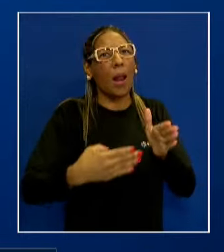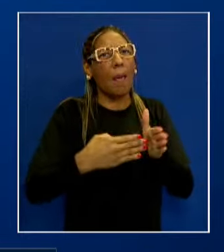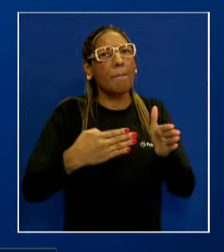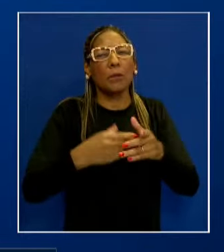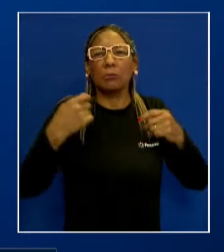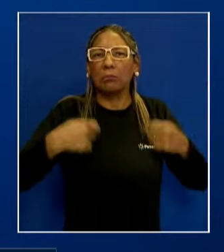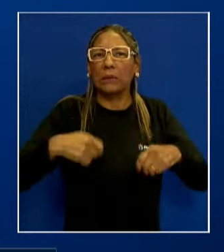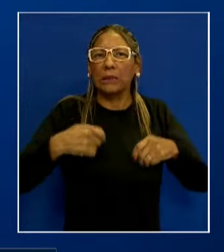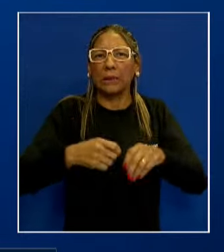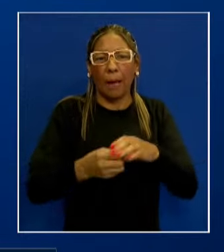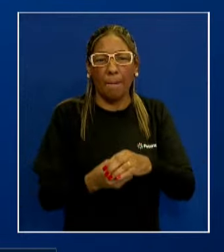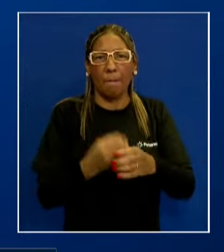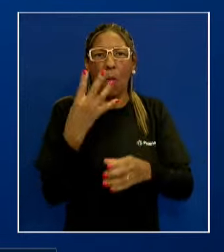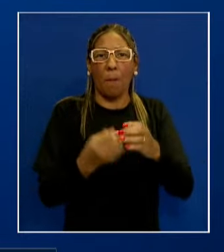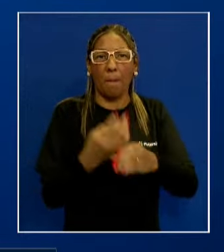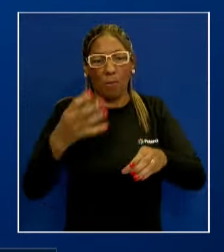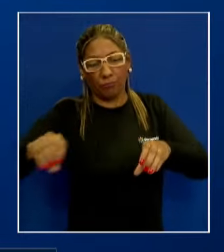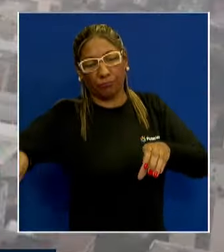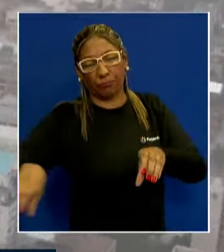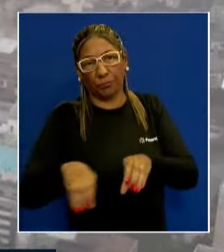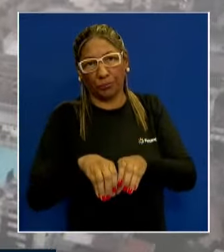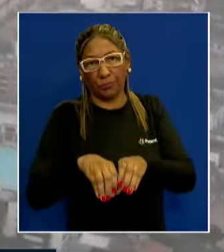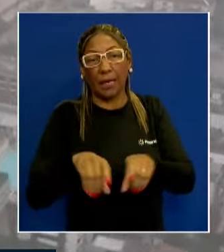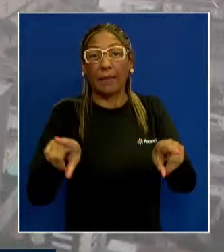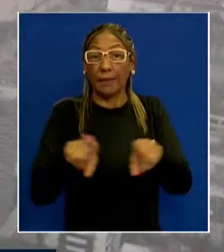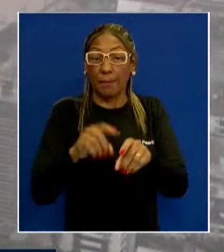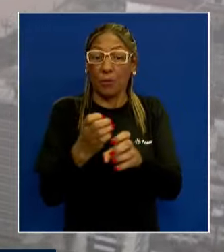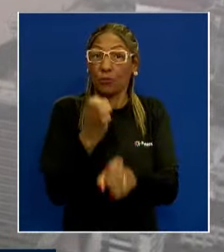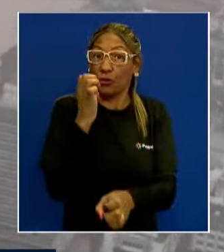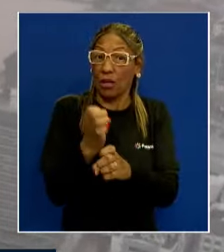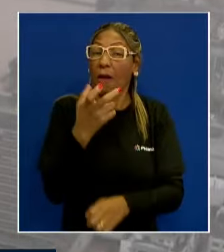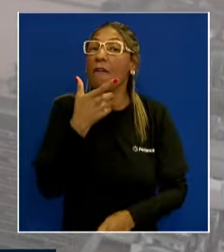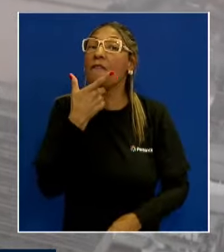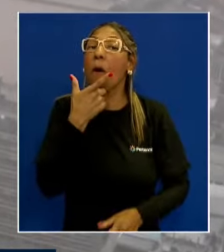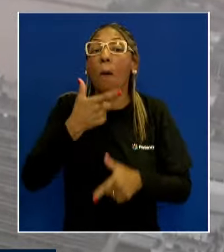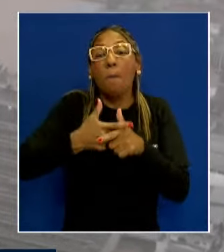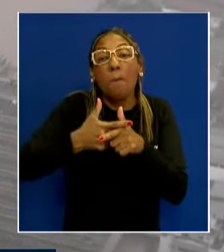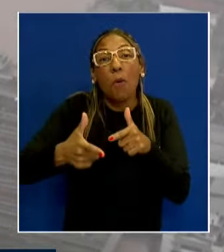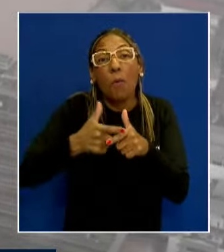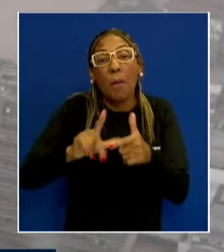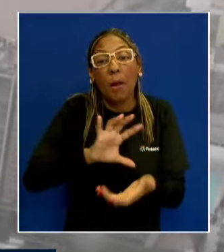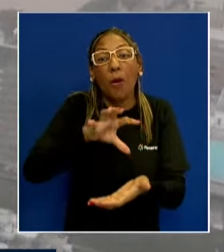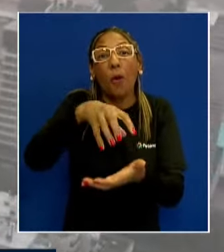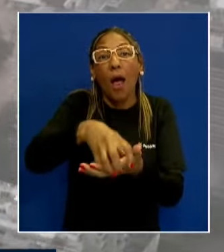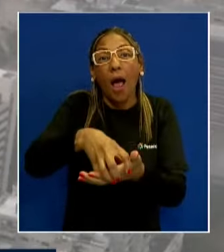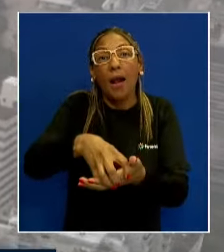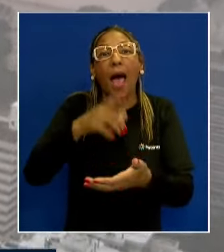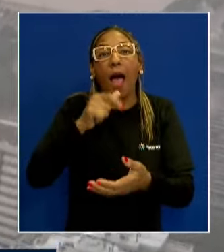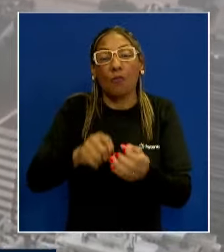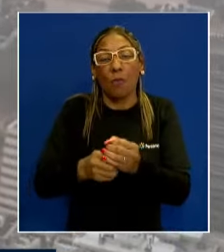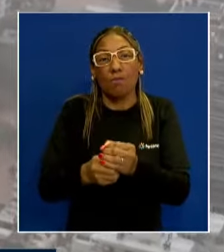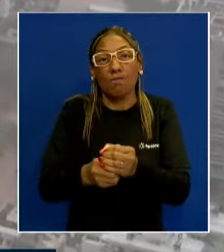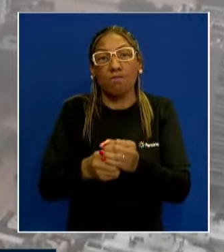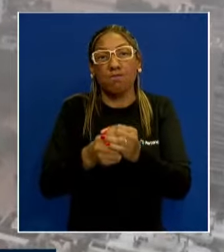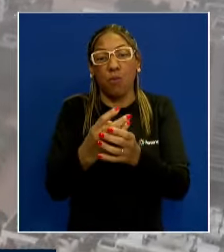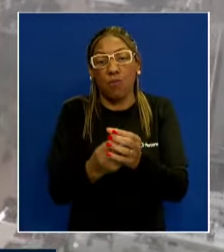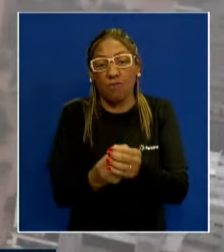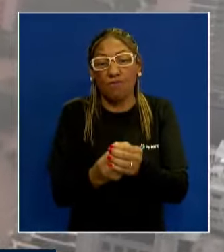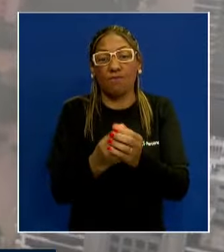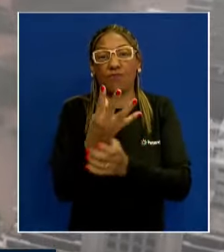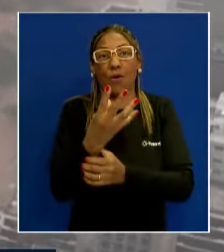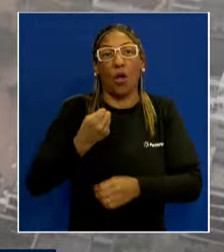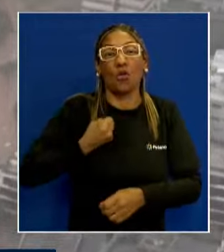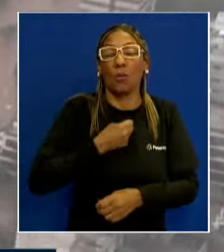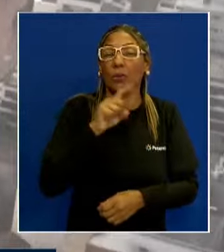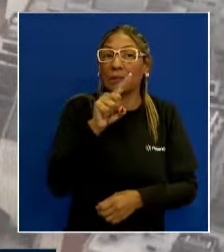das bombas com segurança. No mesmo despacho, os engenheiros ainda alertam para problemas na estação de bombeamento número 13, localizada no Parque